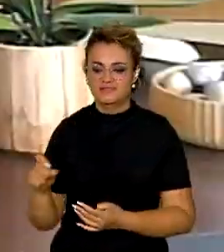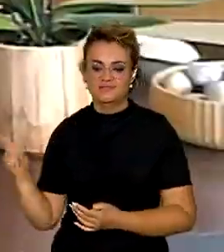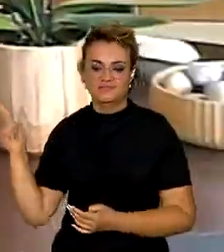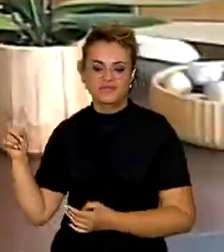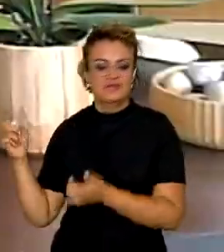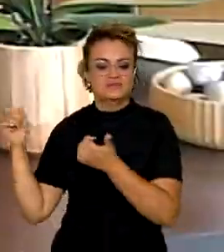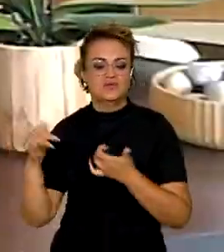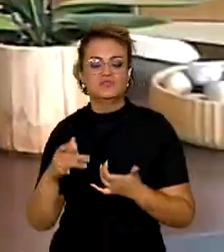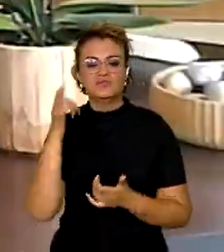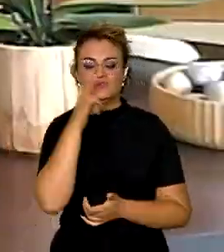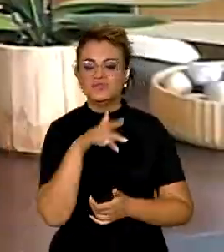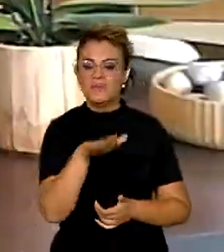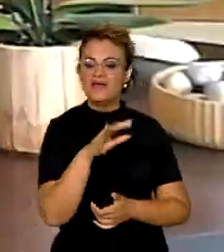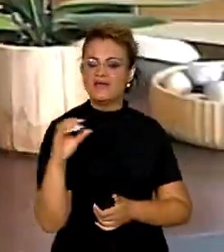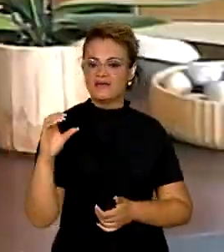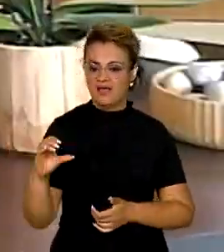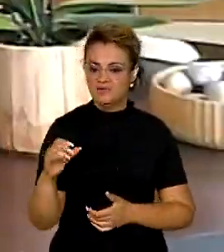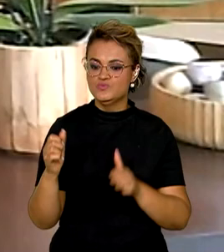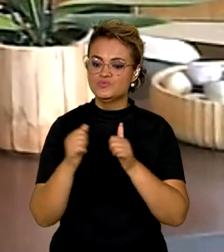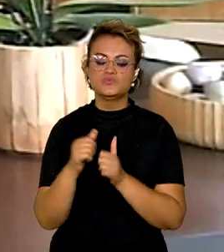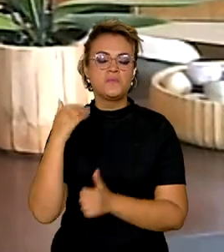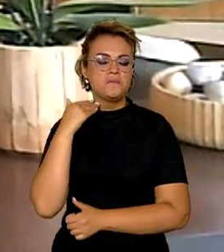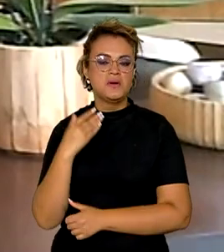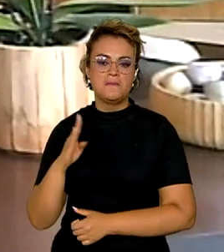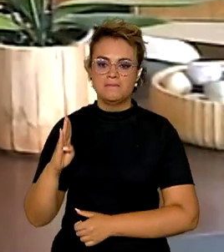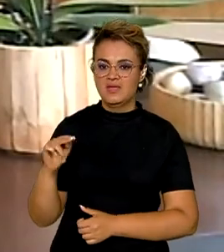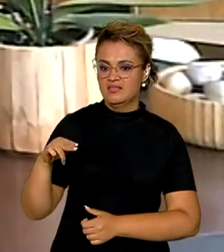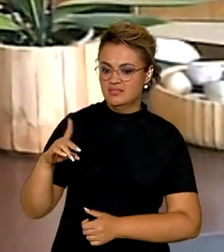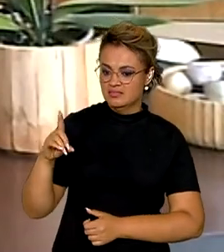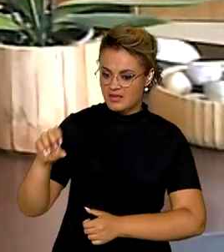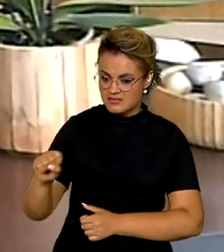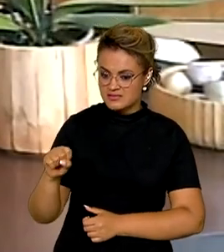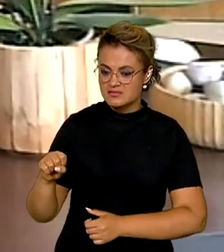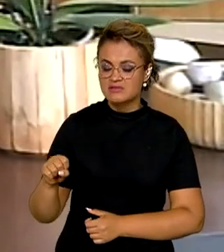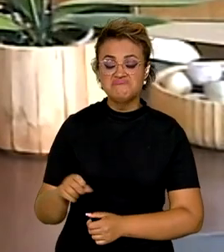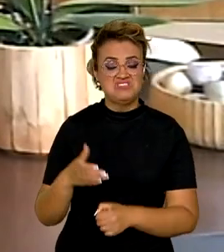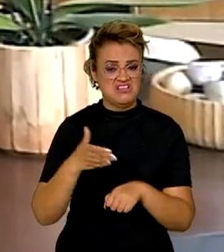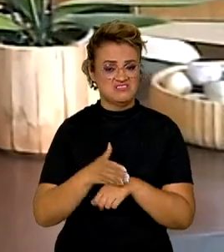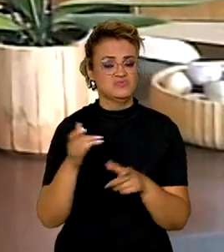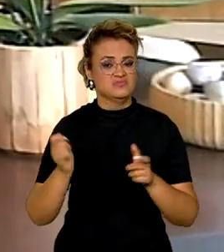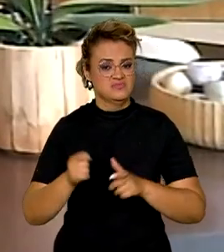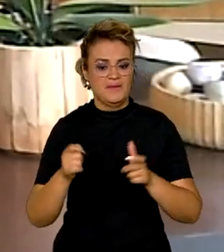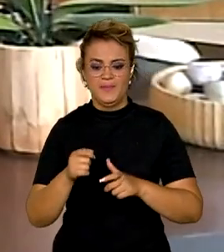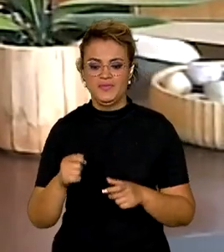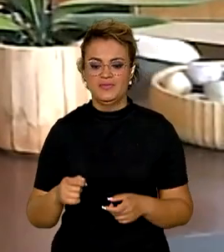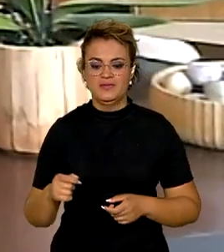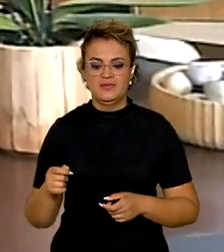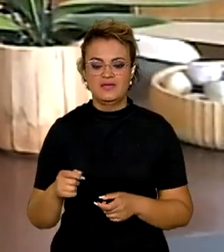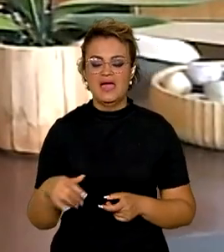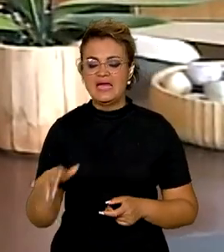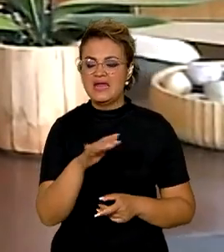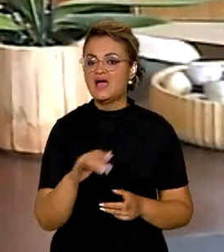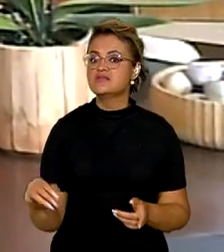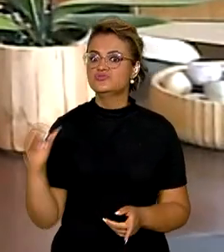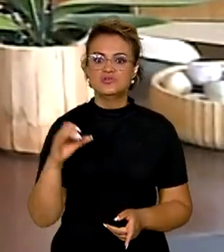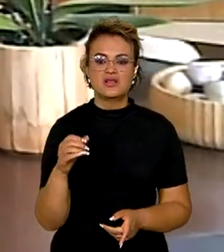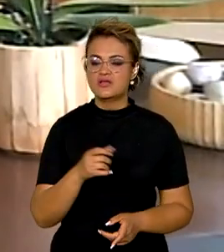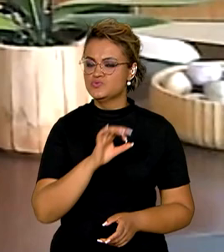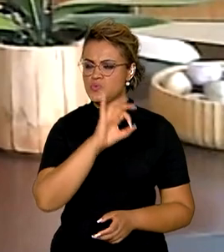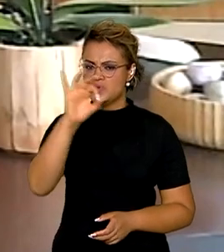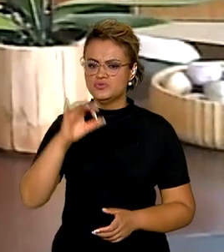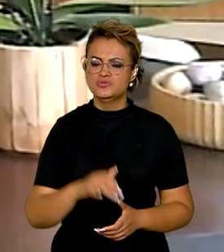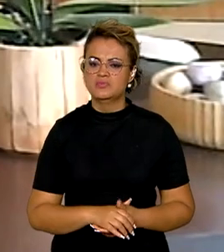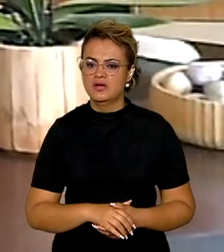linha de crédito junto ao BNDES muito acessível. a melhor linha de crédito hoje